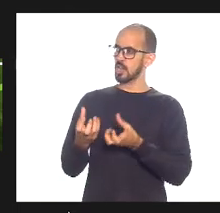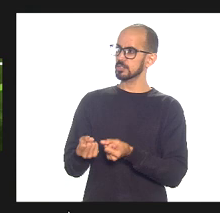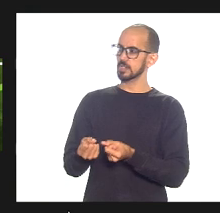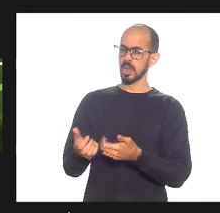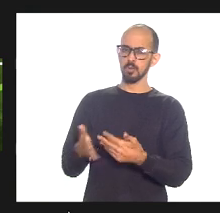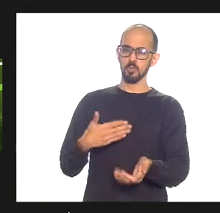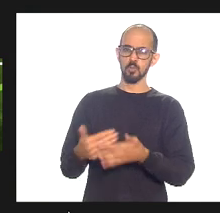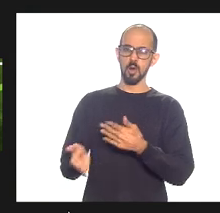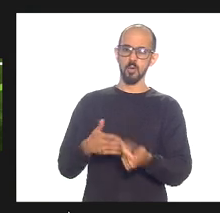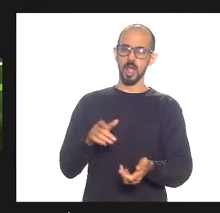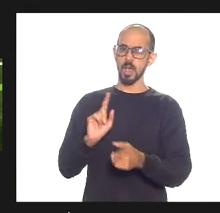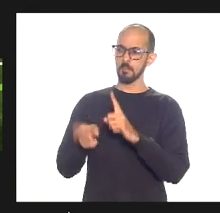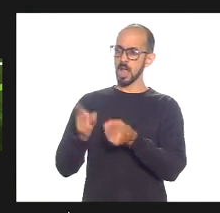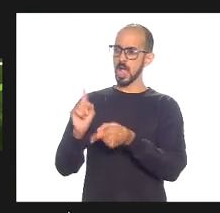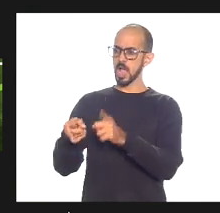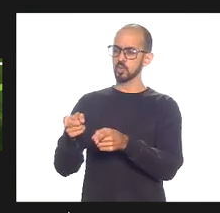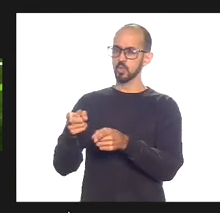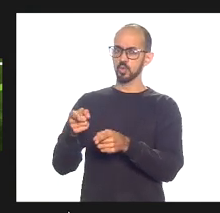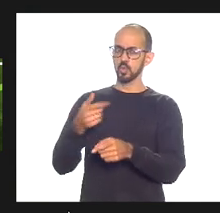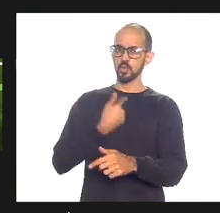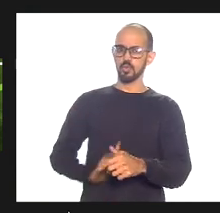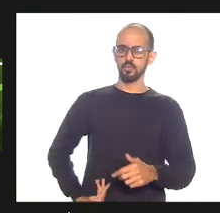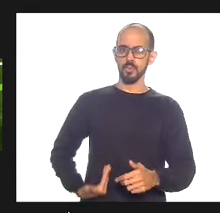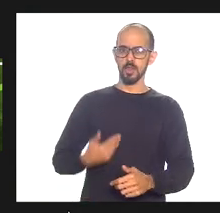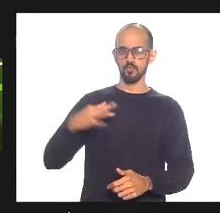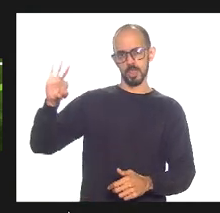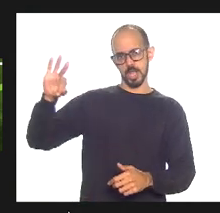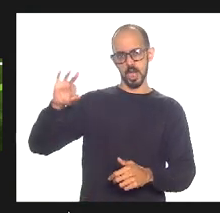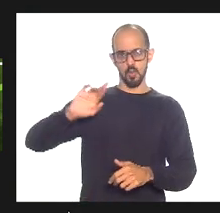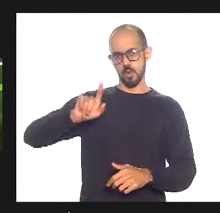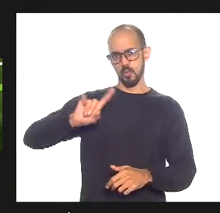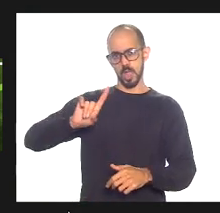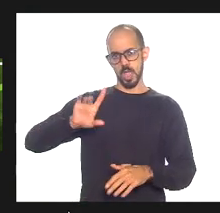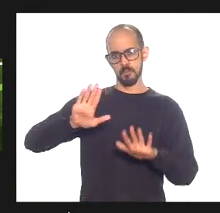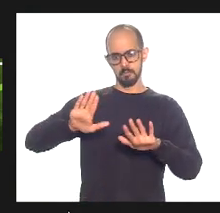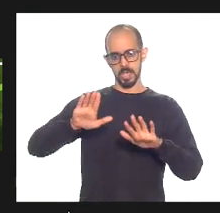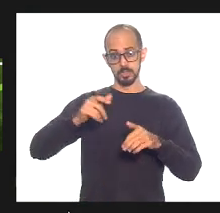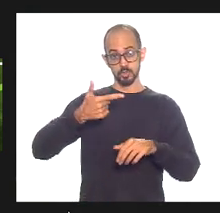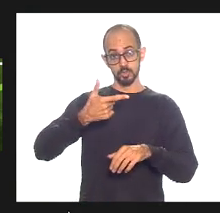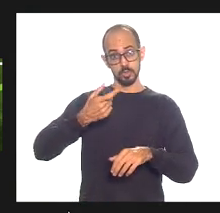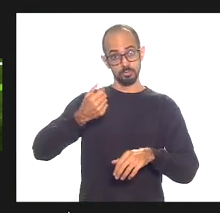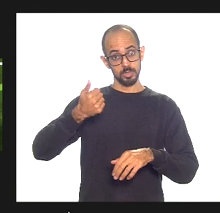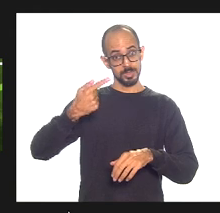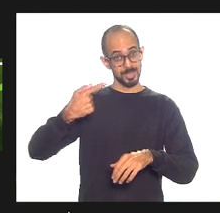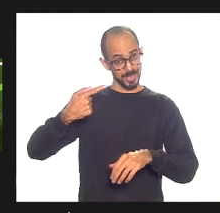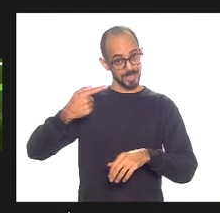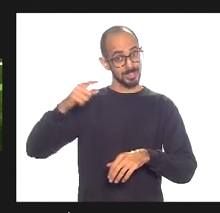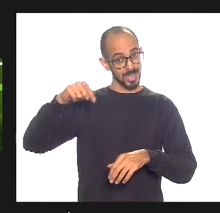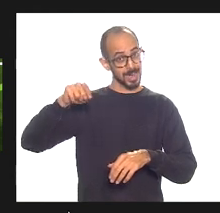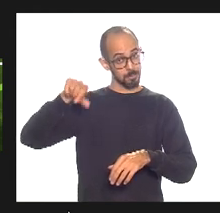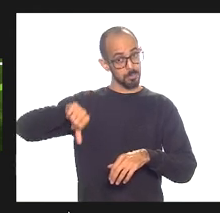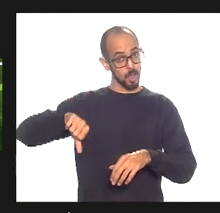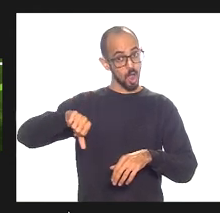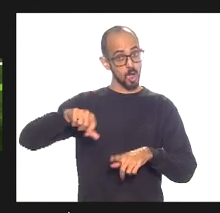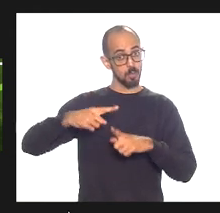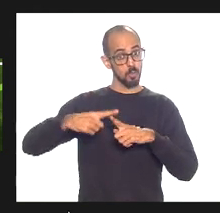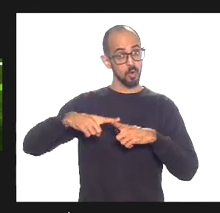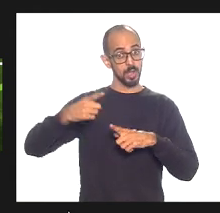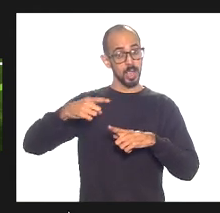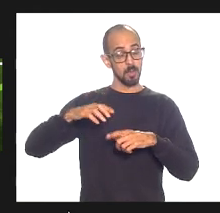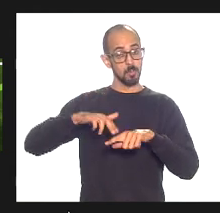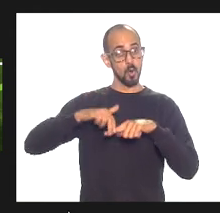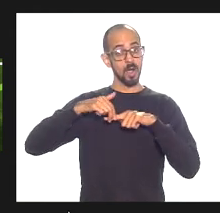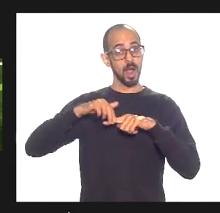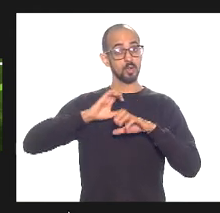governo federal mas repito em 2017 nossa situação era pior porque por conta do diálogo